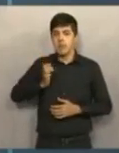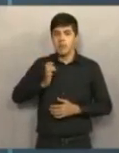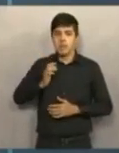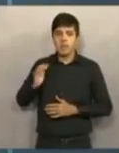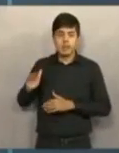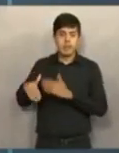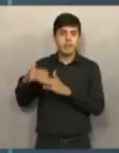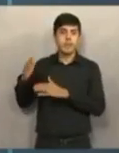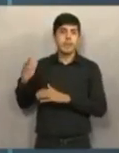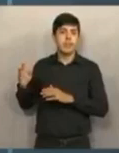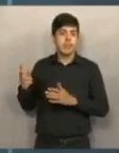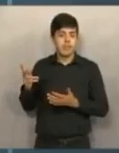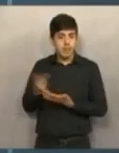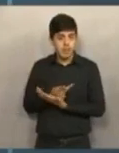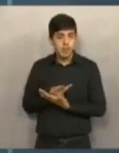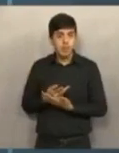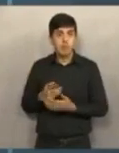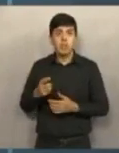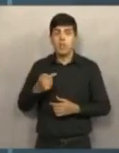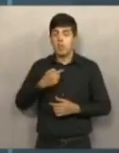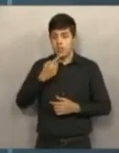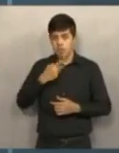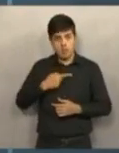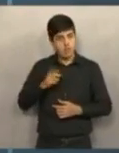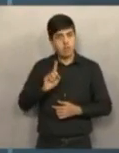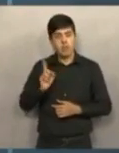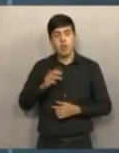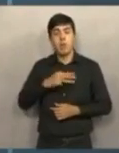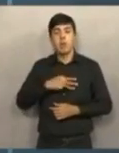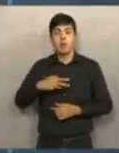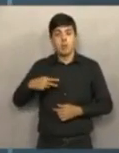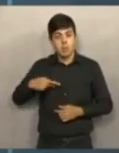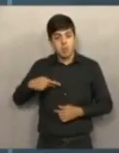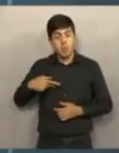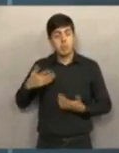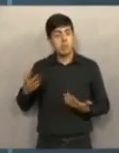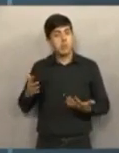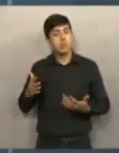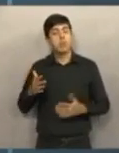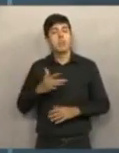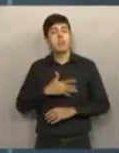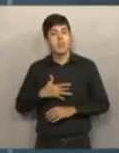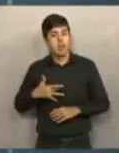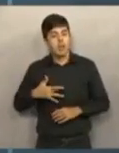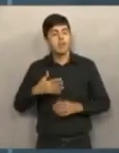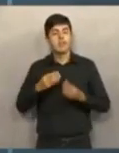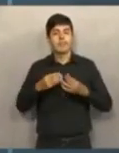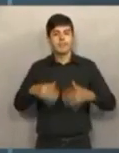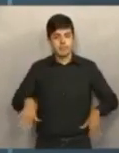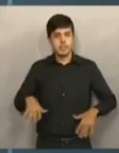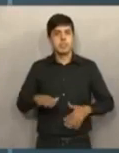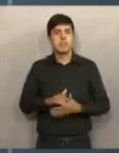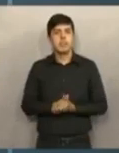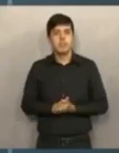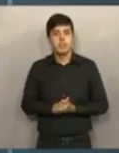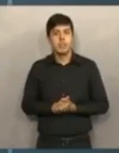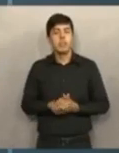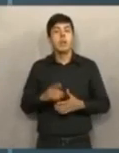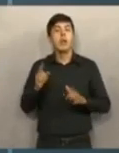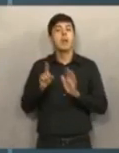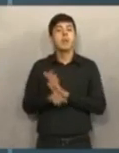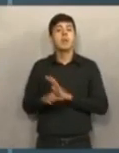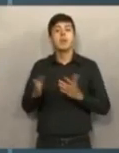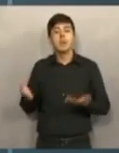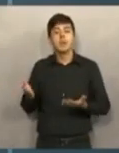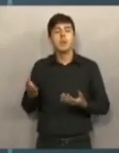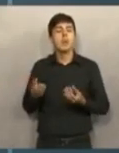da senhora, nesse envolvimento. Quem está dizendo, não sou eu, é o Ministério Público. A saúde de Mossoró está um caos. A realidade é essa. Eu pergunto à